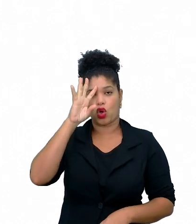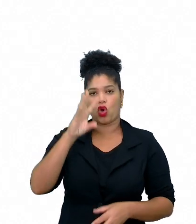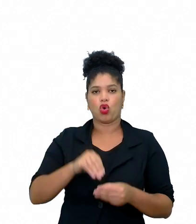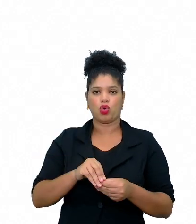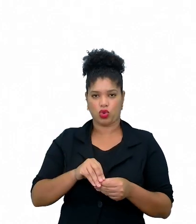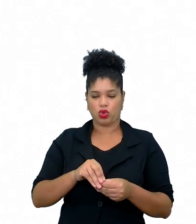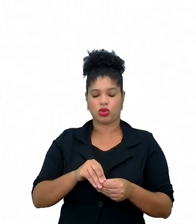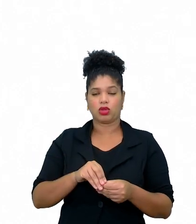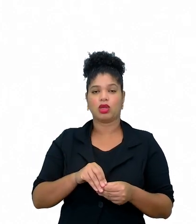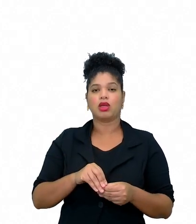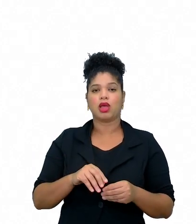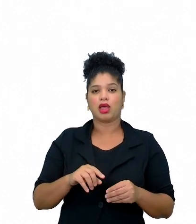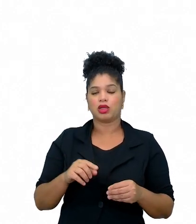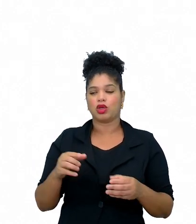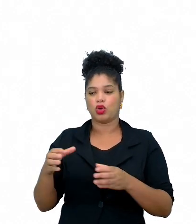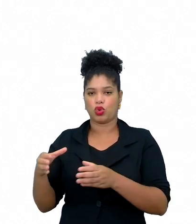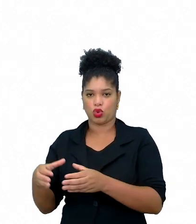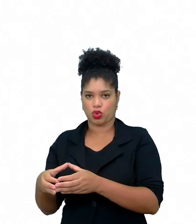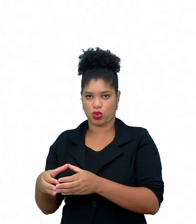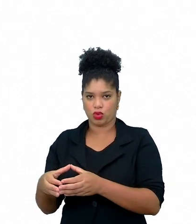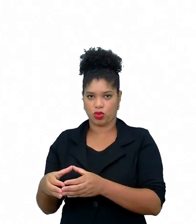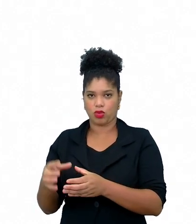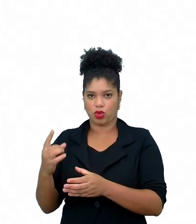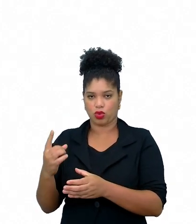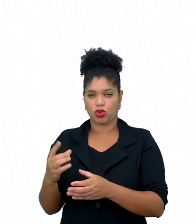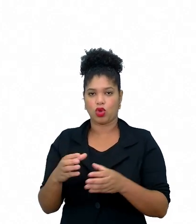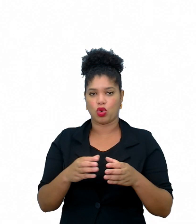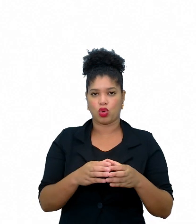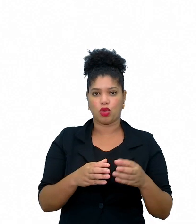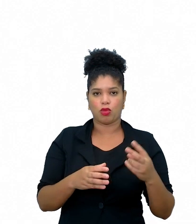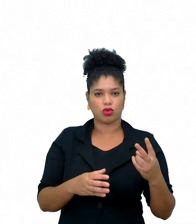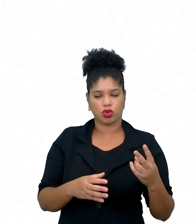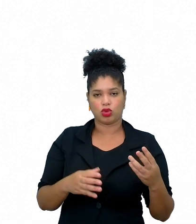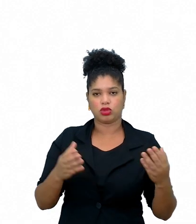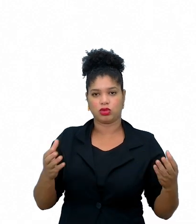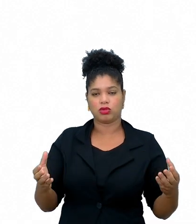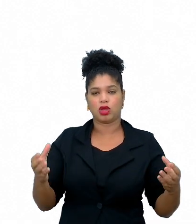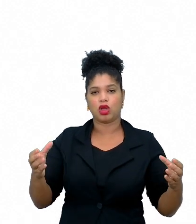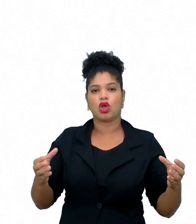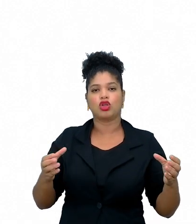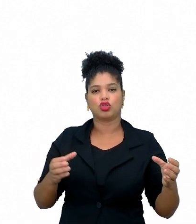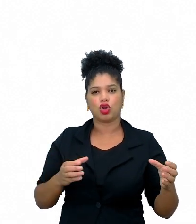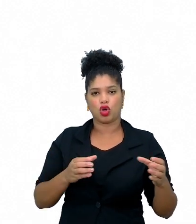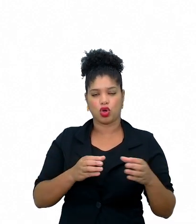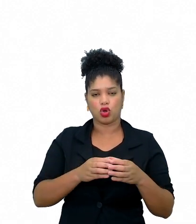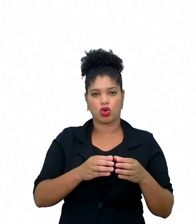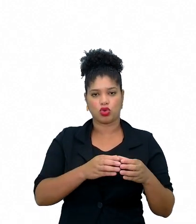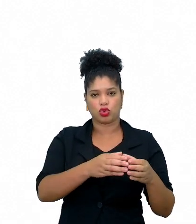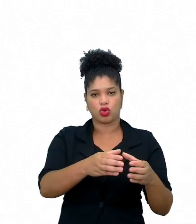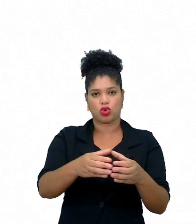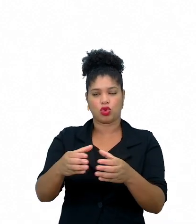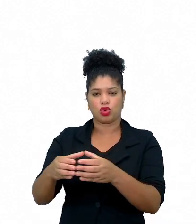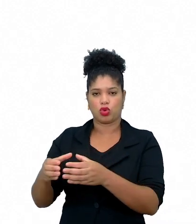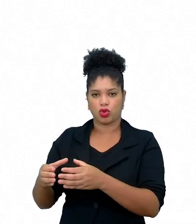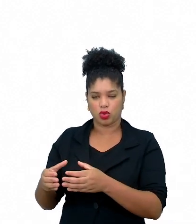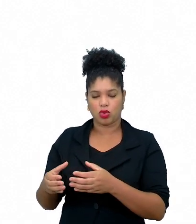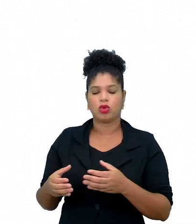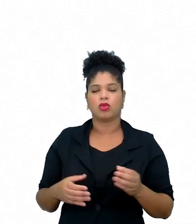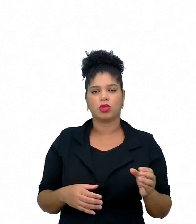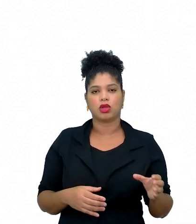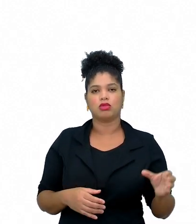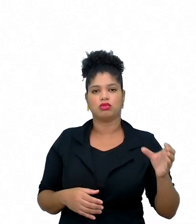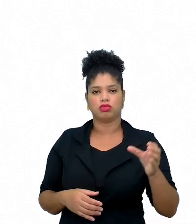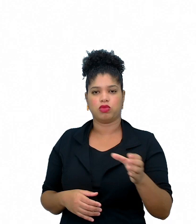eles trocam de grupo e vão revezando, né, até que todos tenham passado por todos os grupos que são as estações